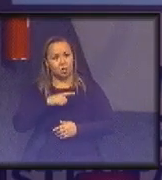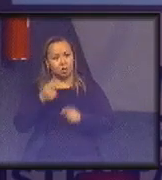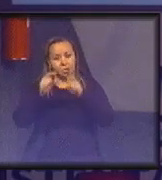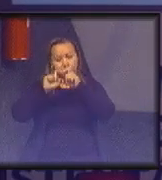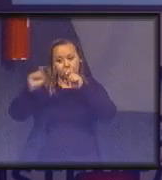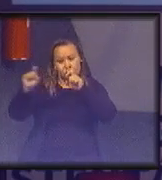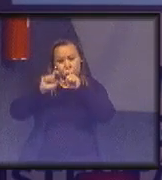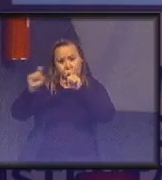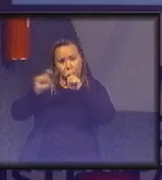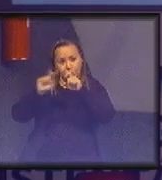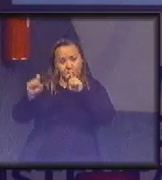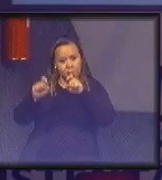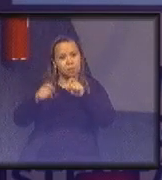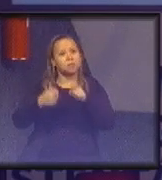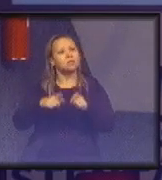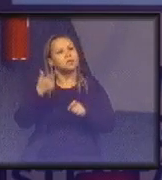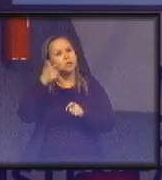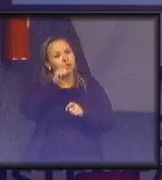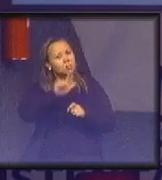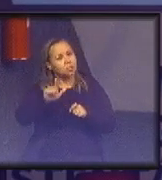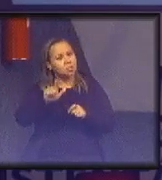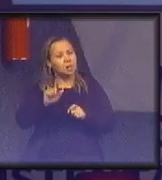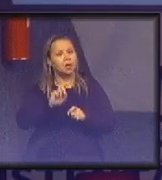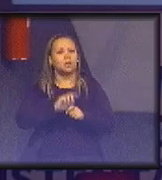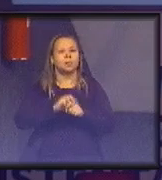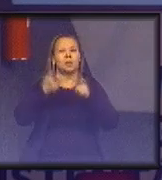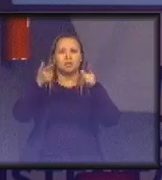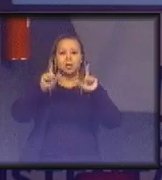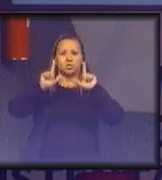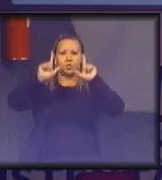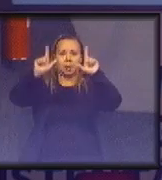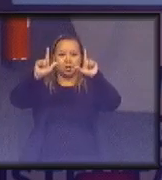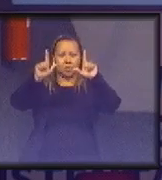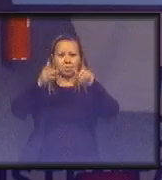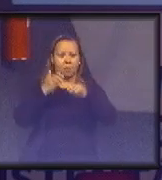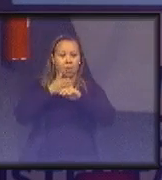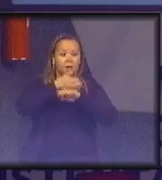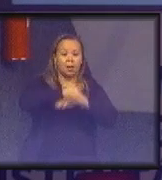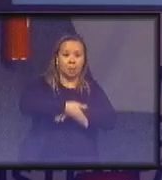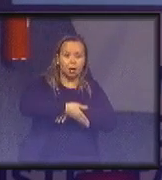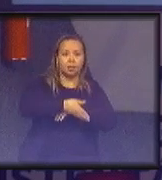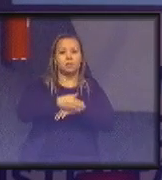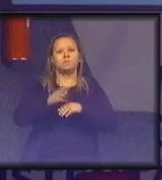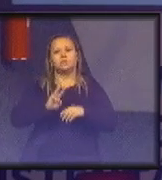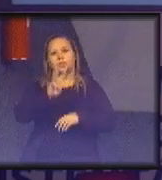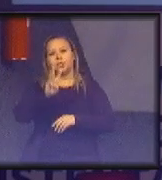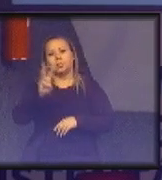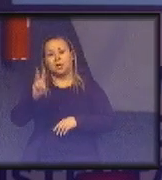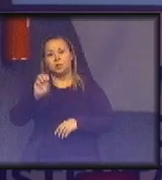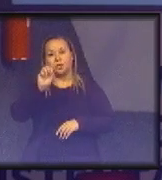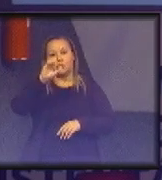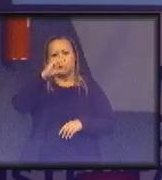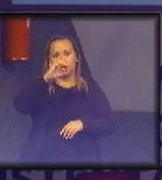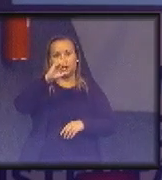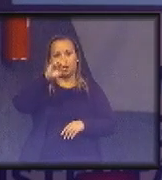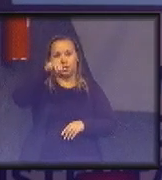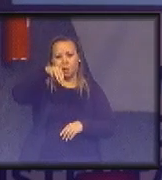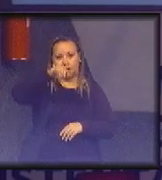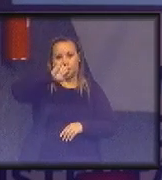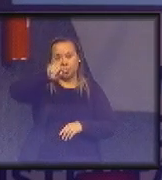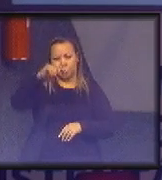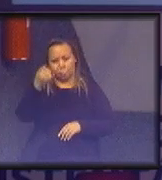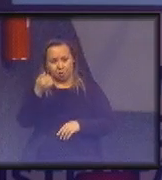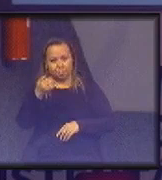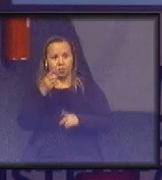aos painéis também, se achar mais fácil, se não decorar o link, é só entrar no site do CNJ, até o próprio Google, painéis CNJ, provavelmente vocês